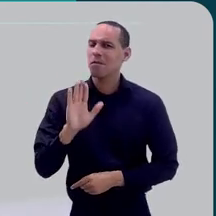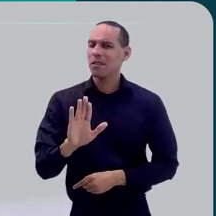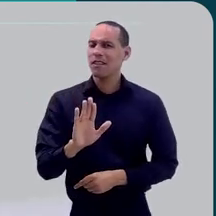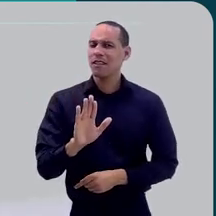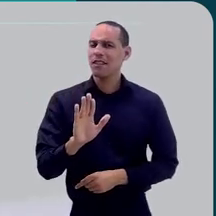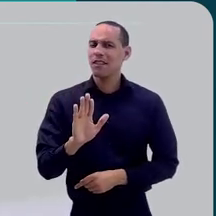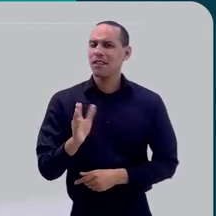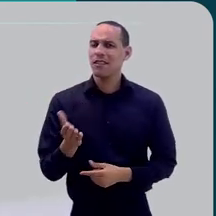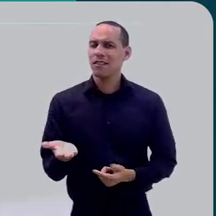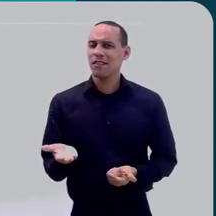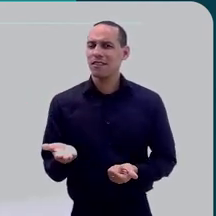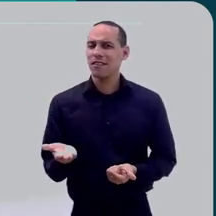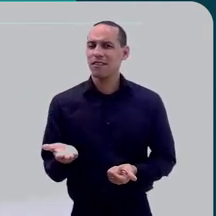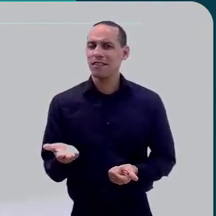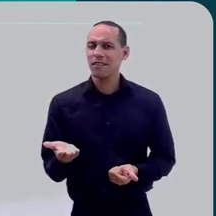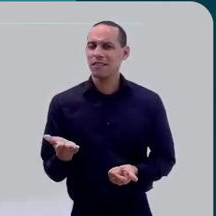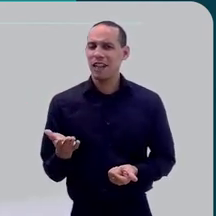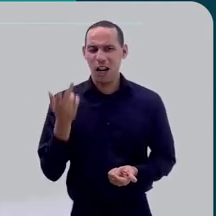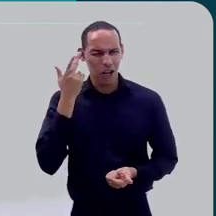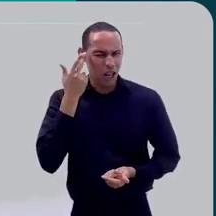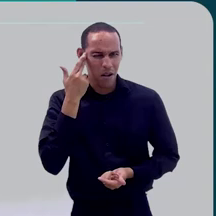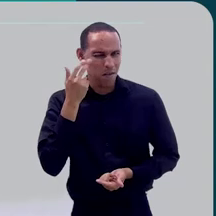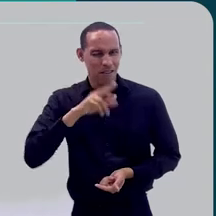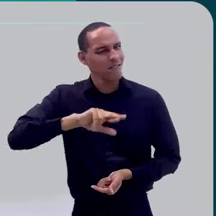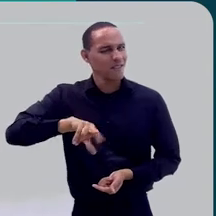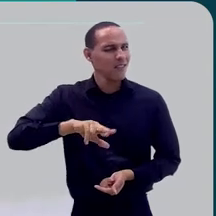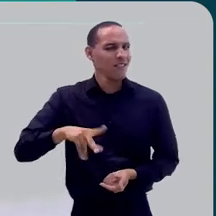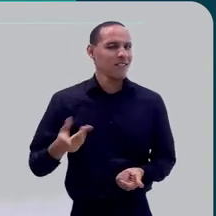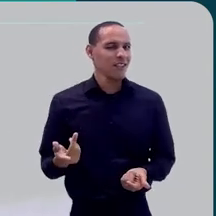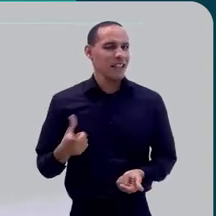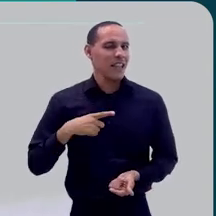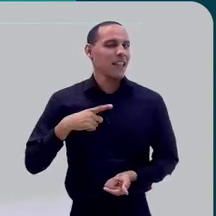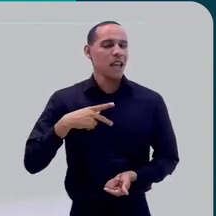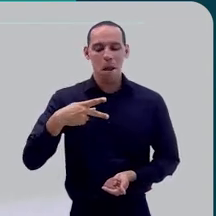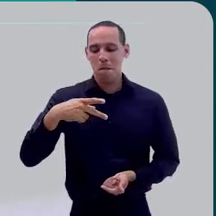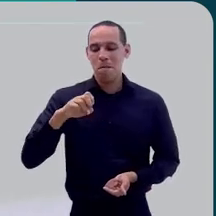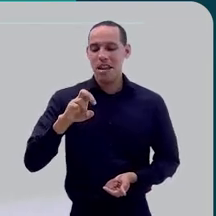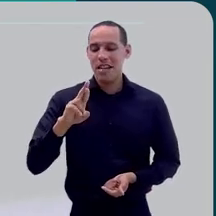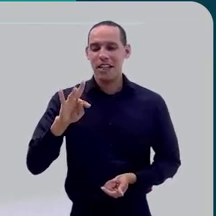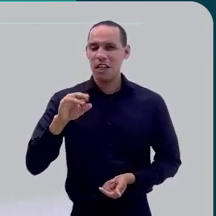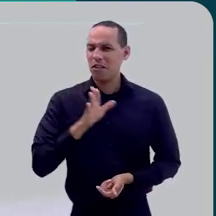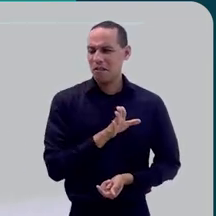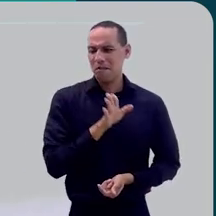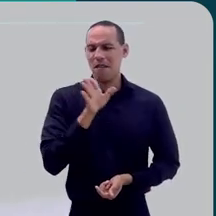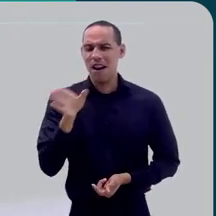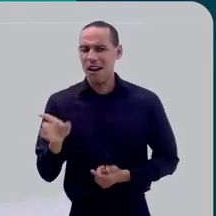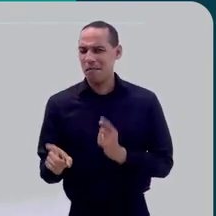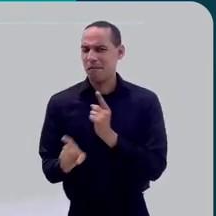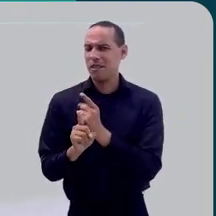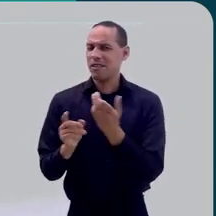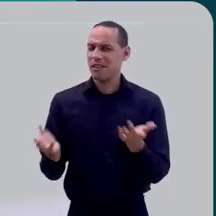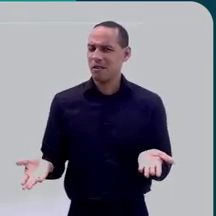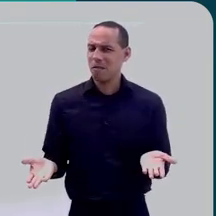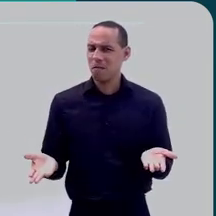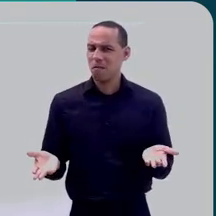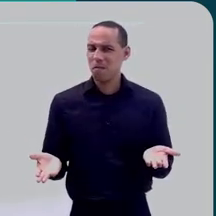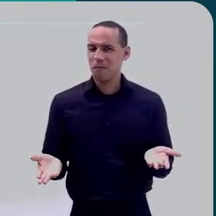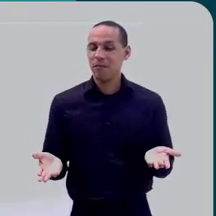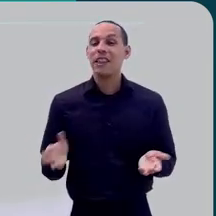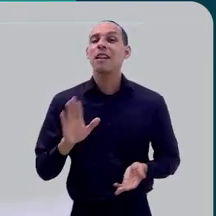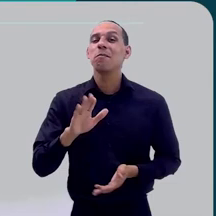Percebe? Mas a senhora de convite não é isso uma situação corriqueira comum de você ter um perito para ir lá